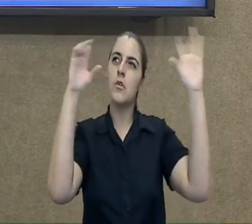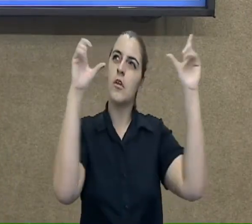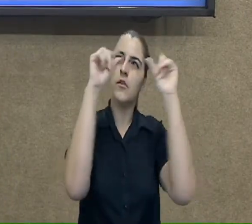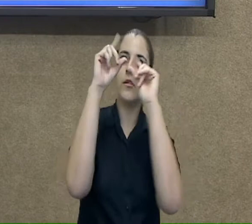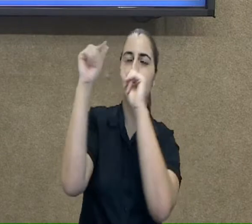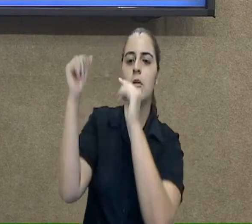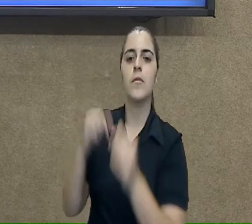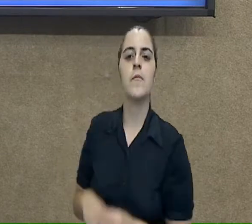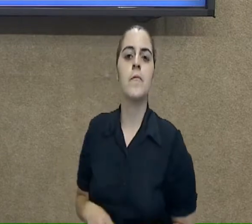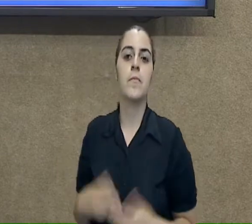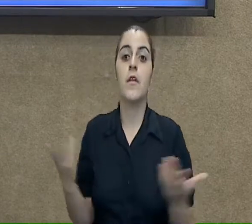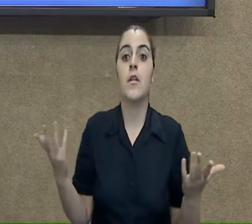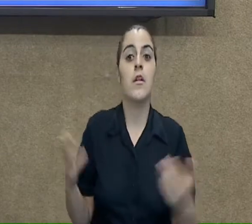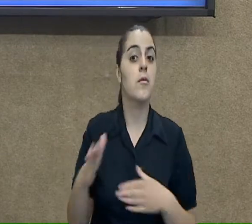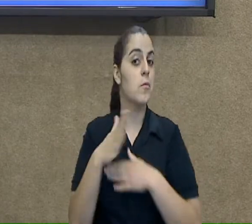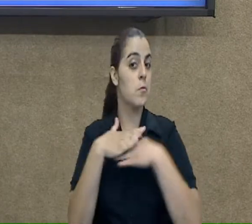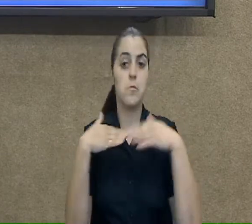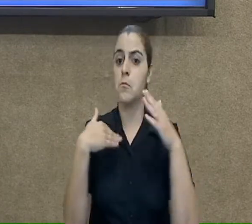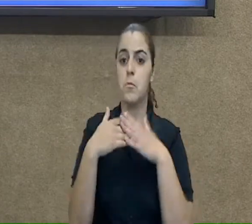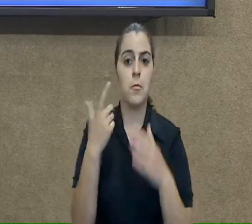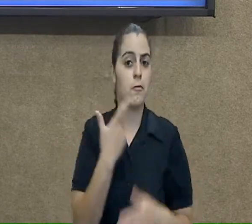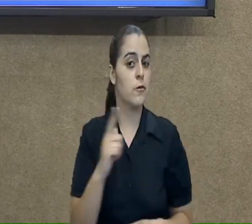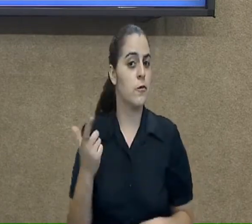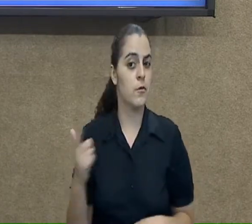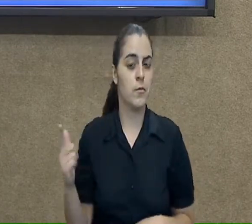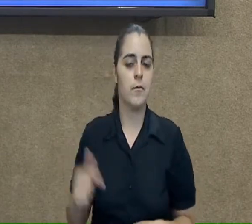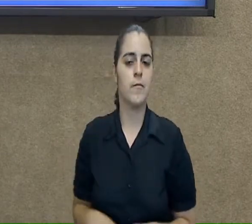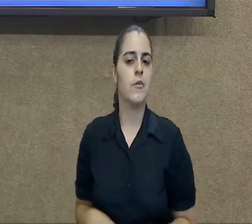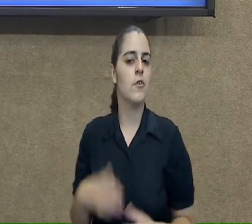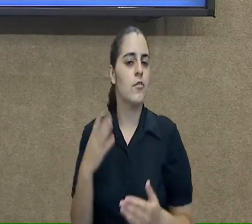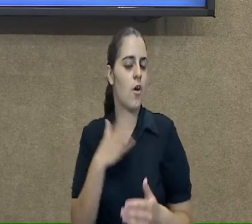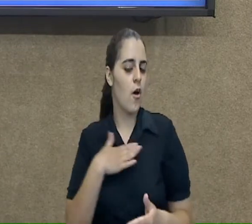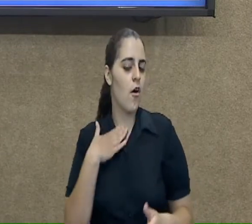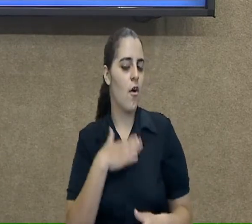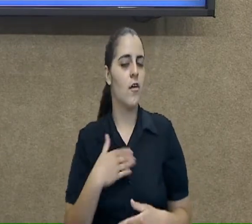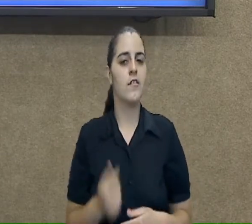amador. Ele não é um estudioso de astronomia.